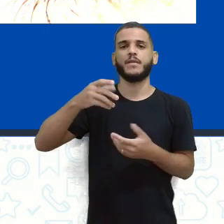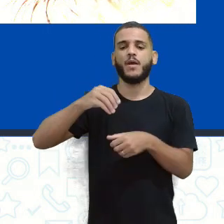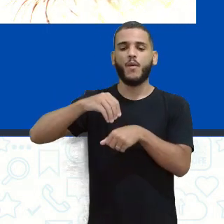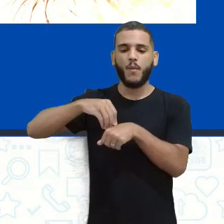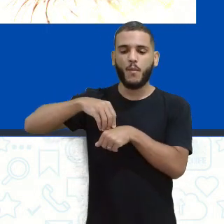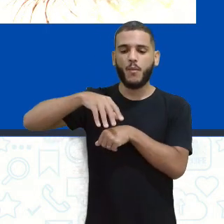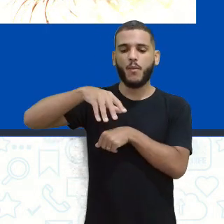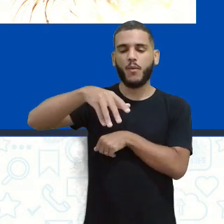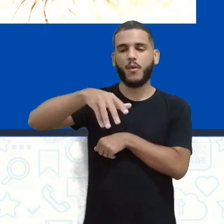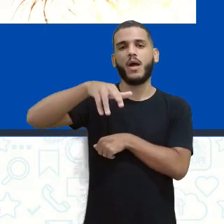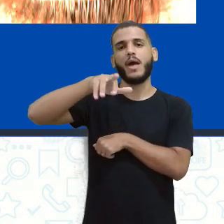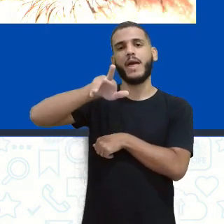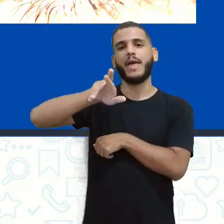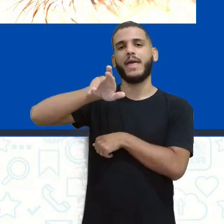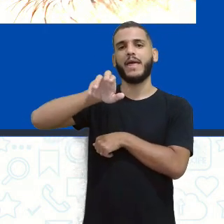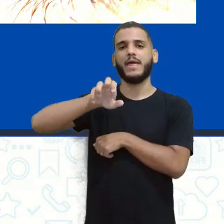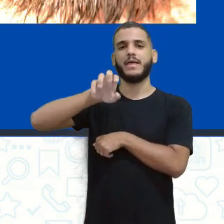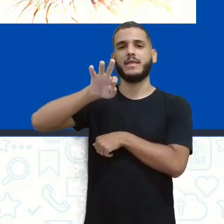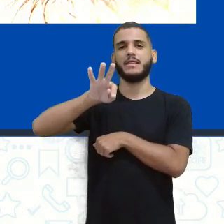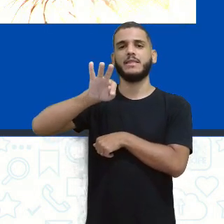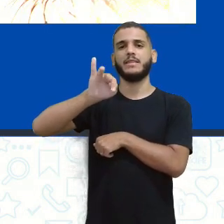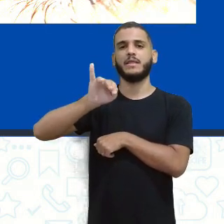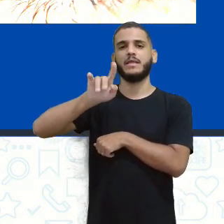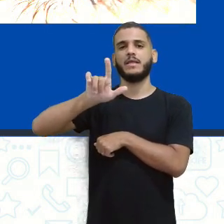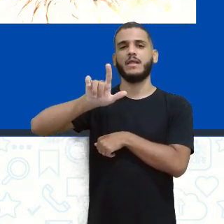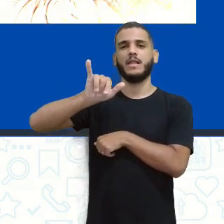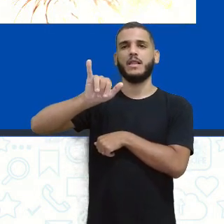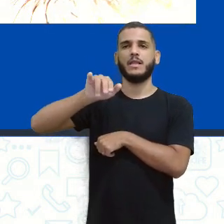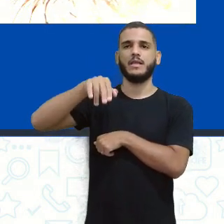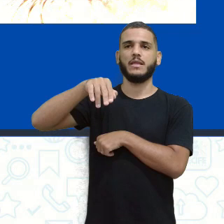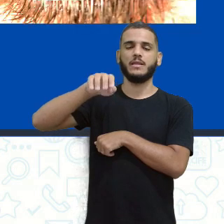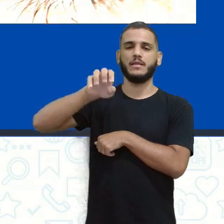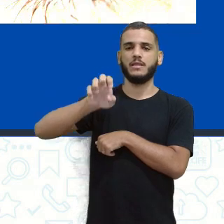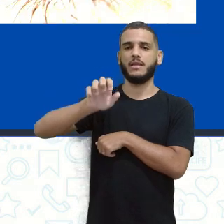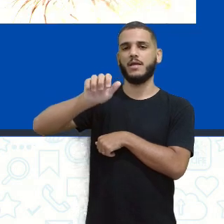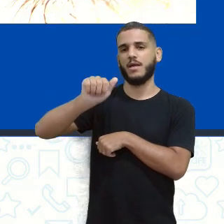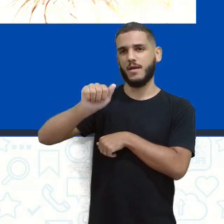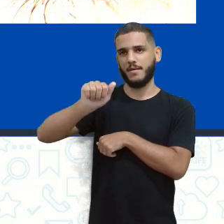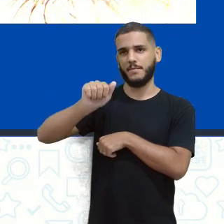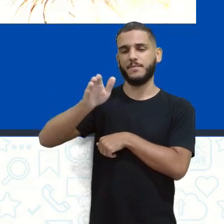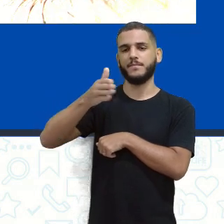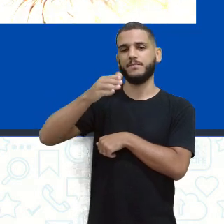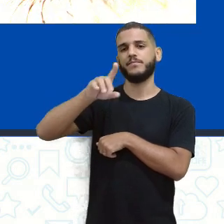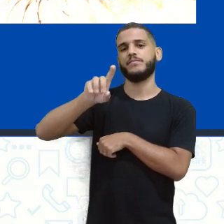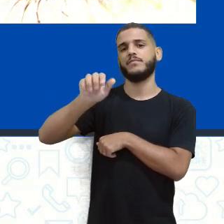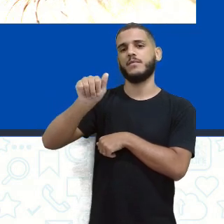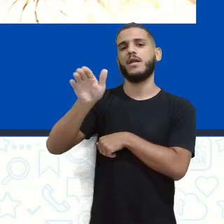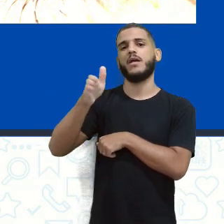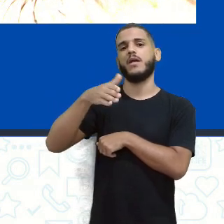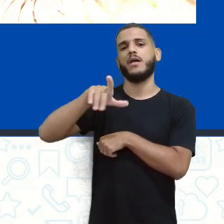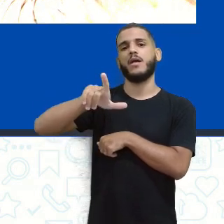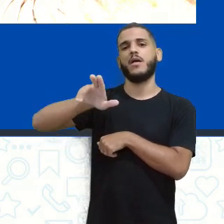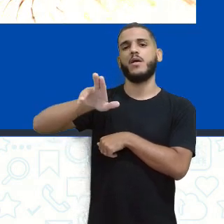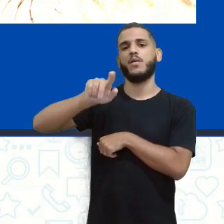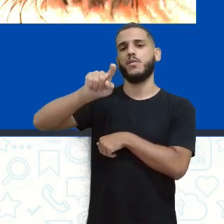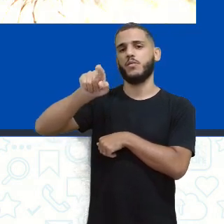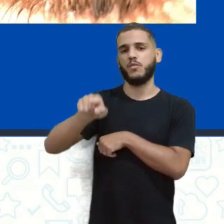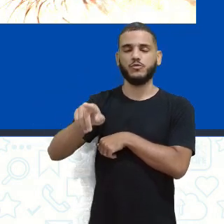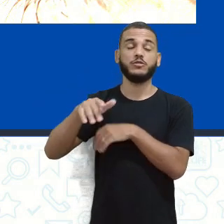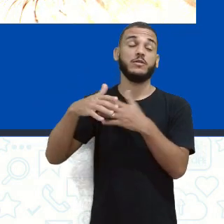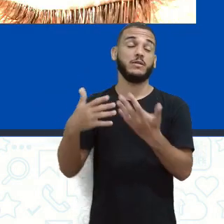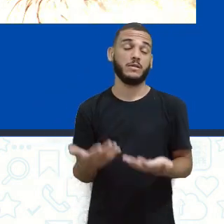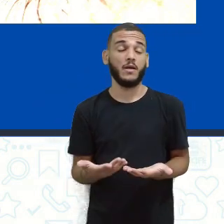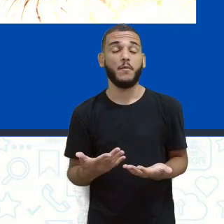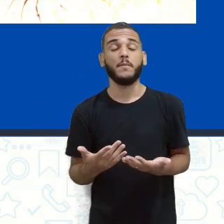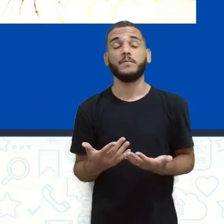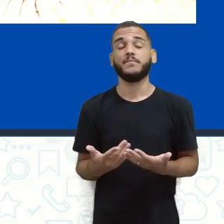professora, a gente acabou de falar que aquela fonte luminosa ia emitir para todos os lados, né? Mas a gente sabe que